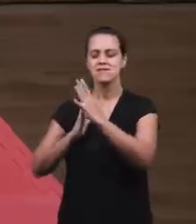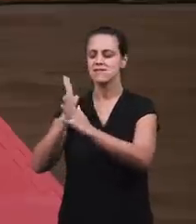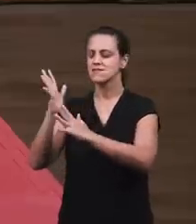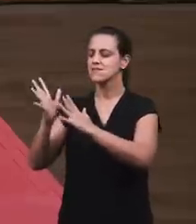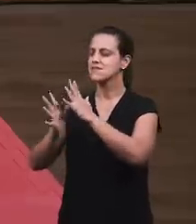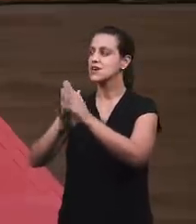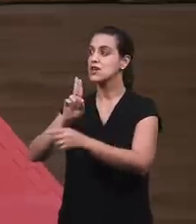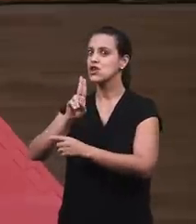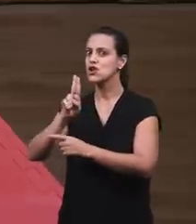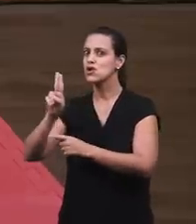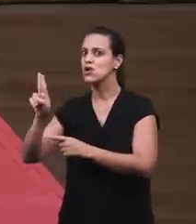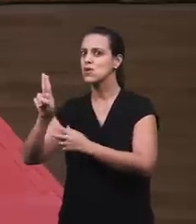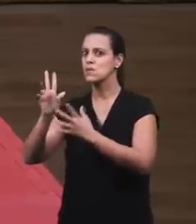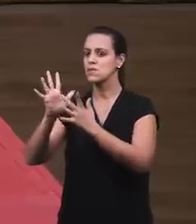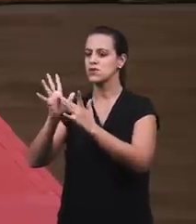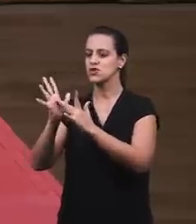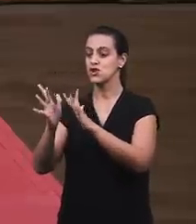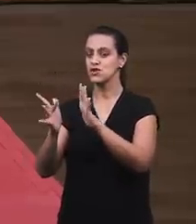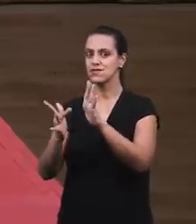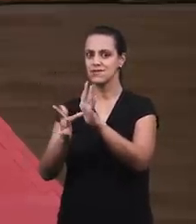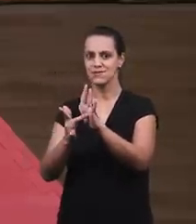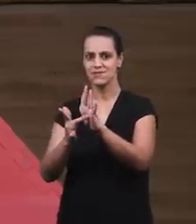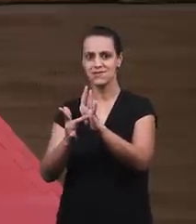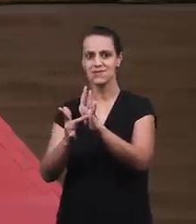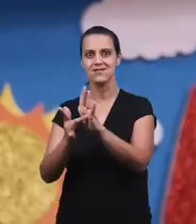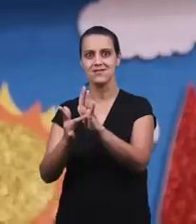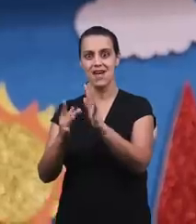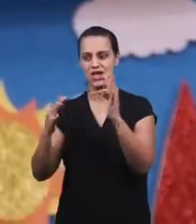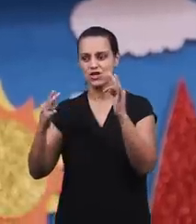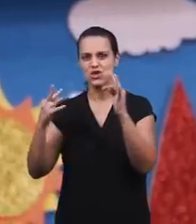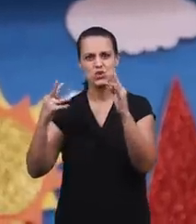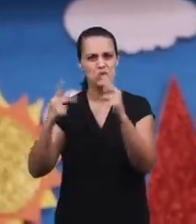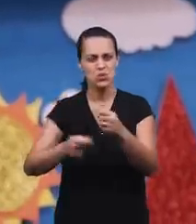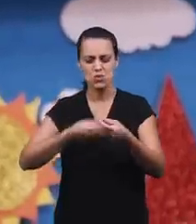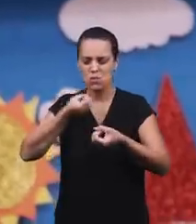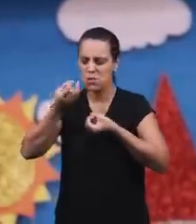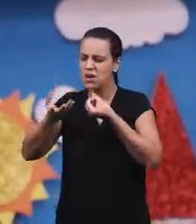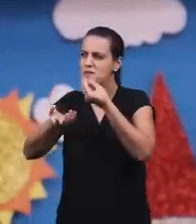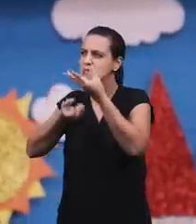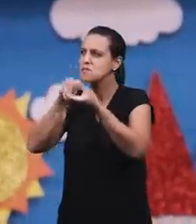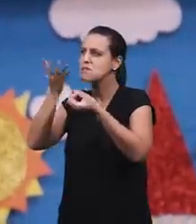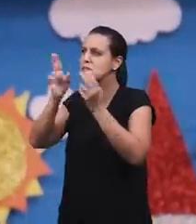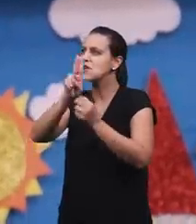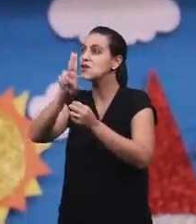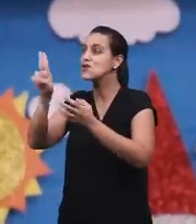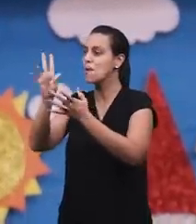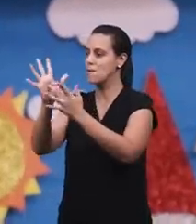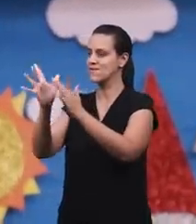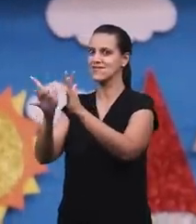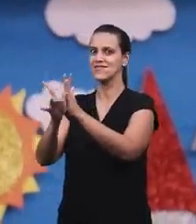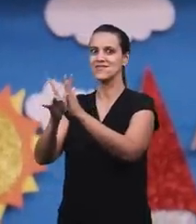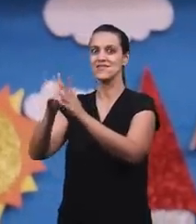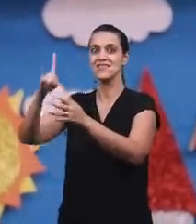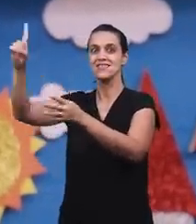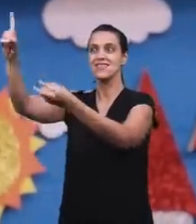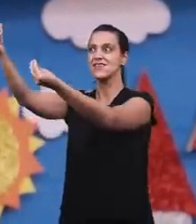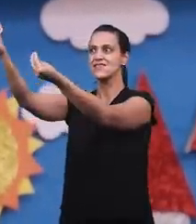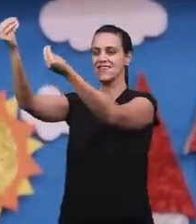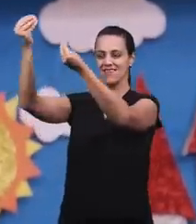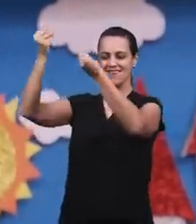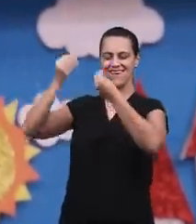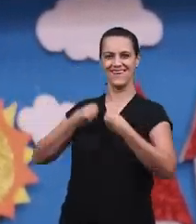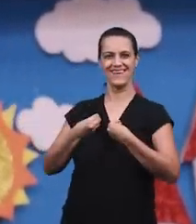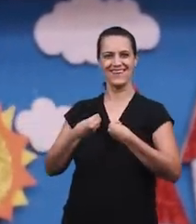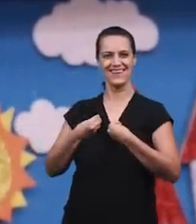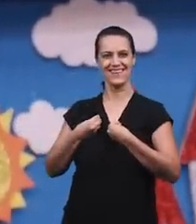Em nome de Jesus E tudo que nós pedimos em nome de Jesus Deus nos concede A